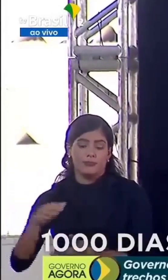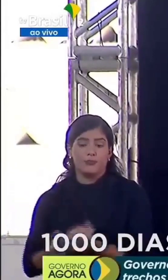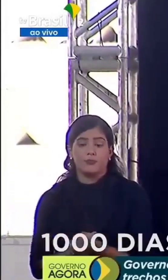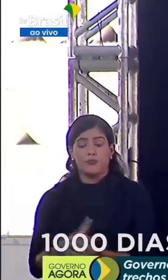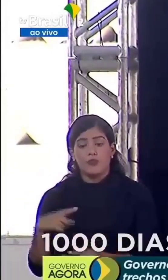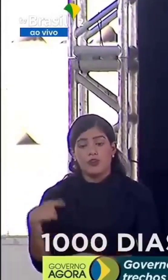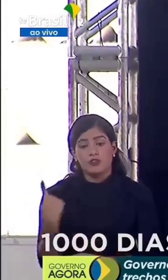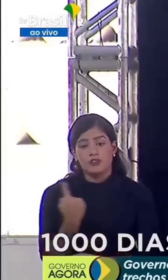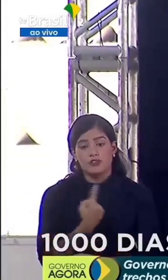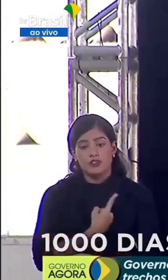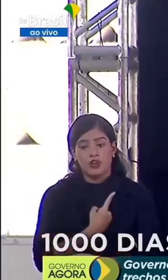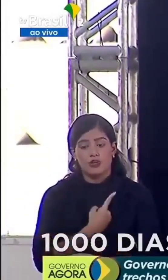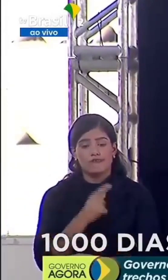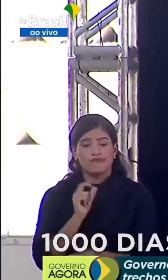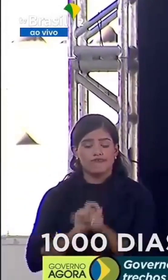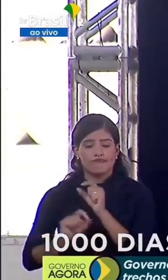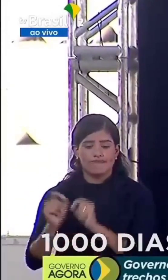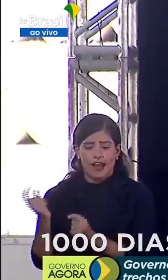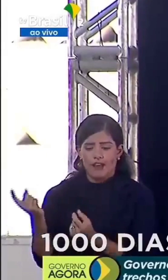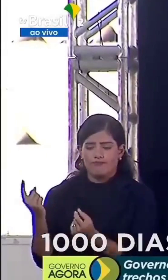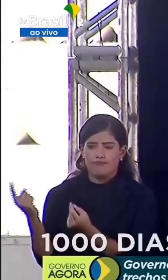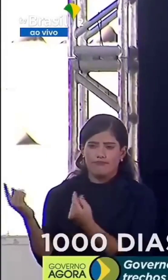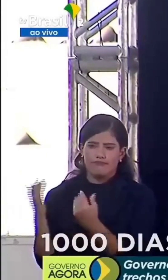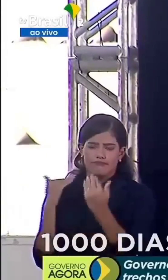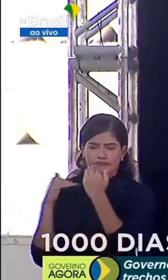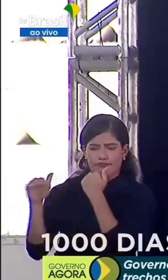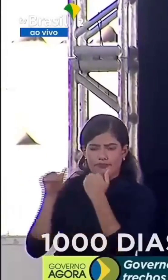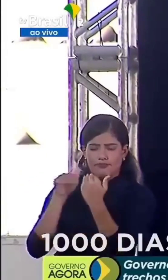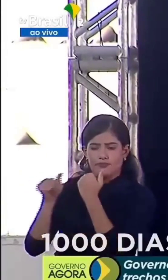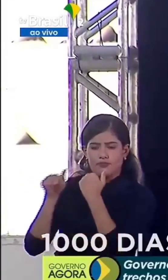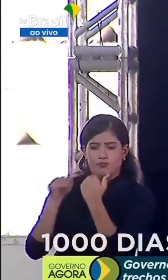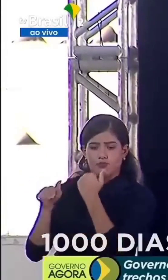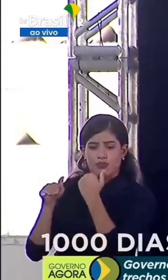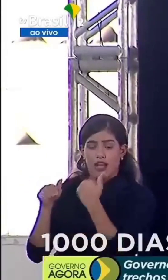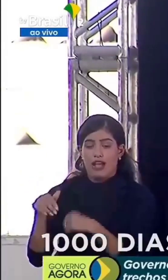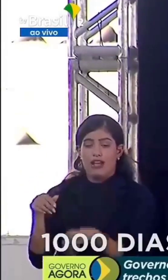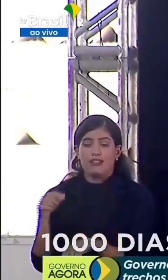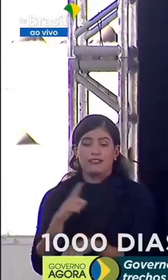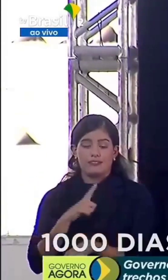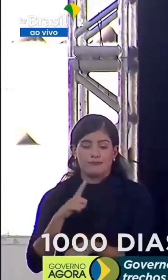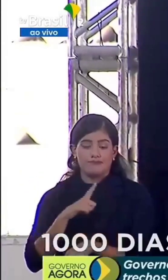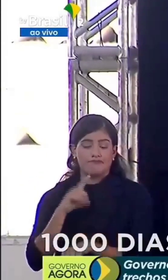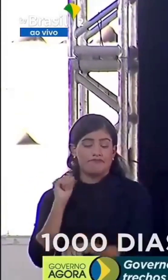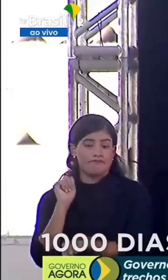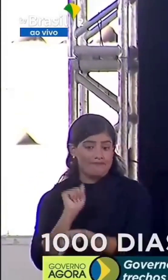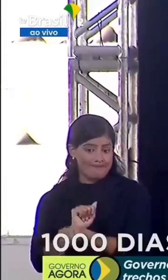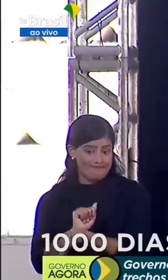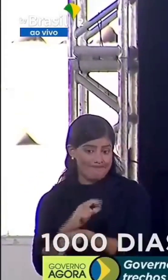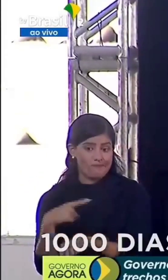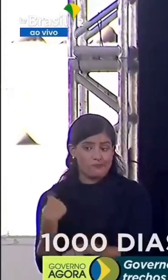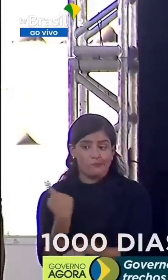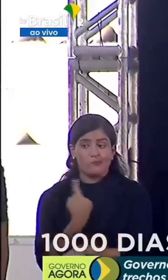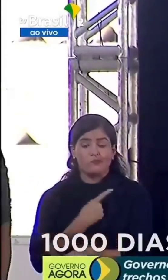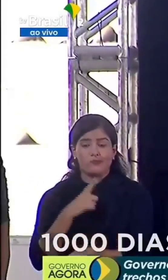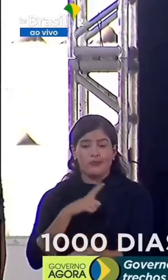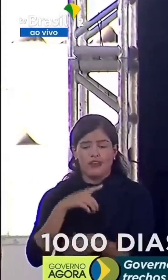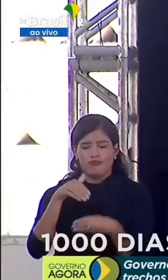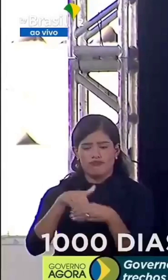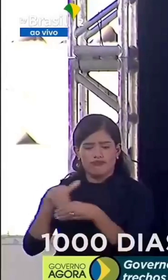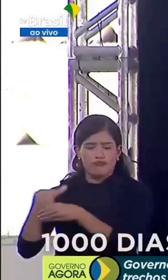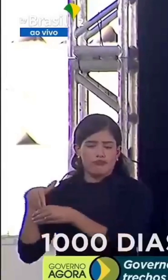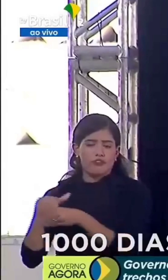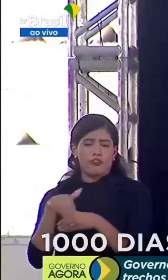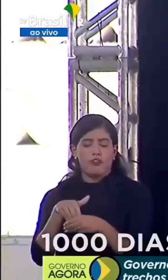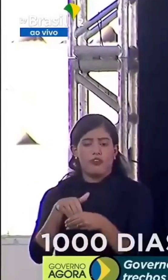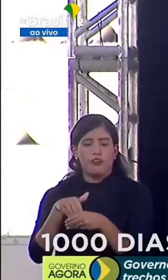Pegamos a ferrovia de integração oeste-leste parada. Fizemos o leilão da ferrovia de integração